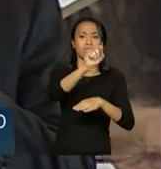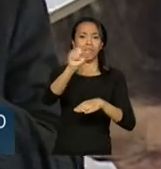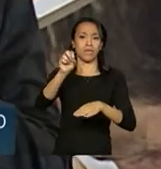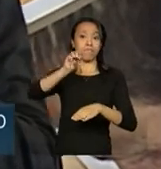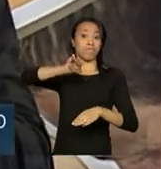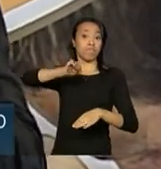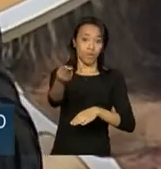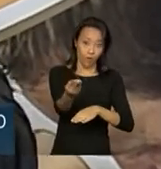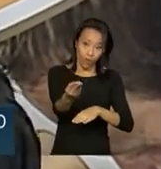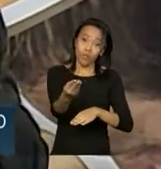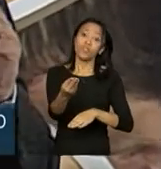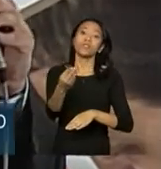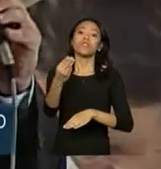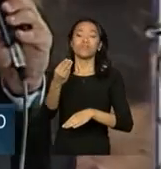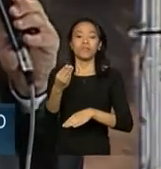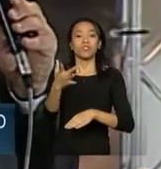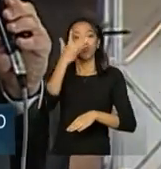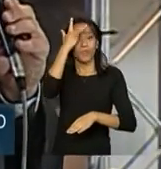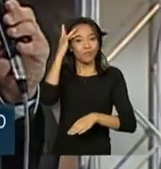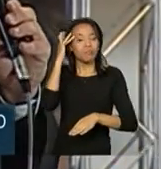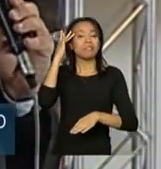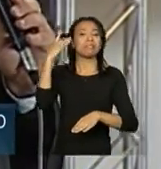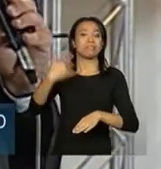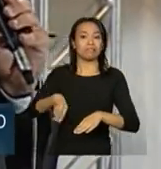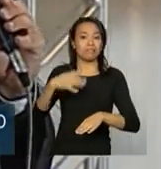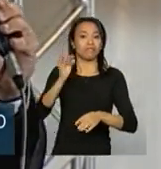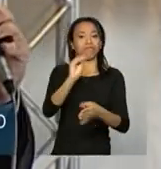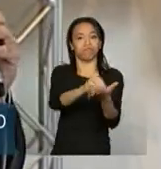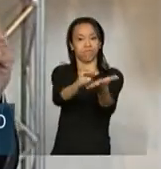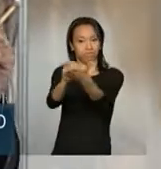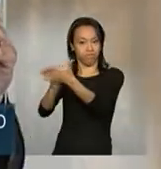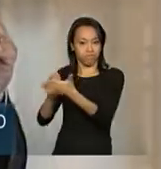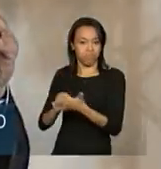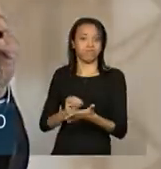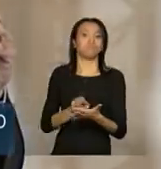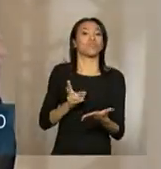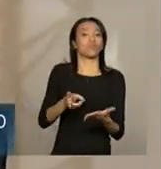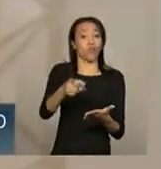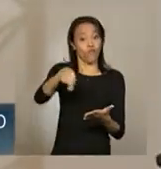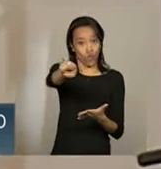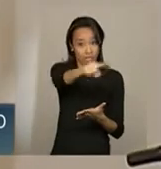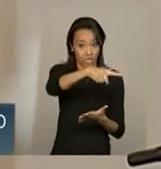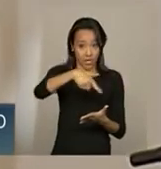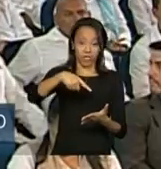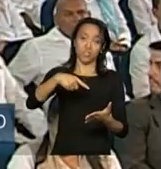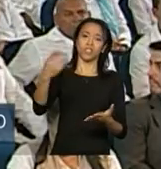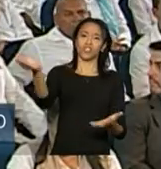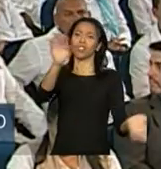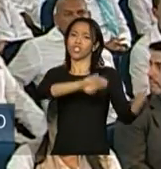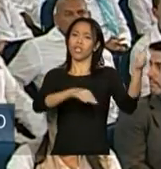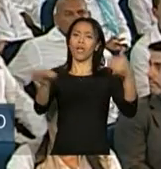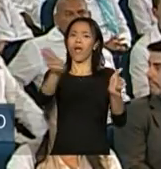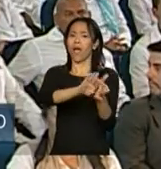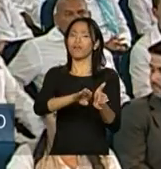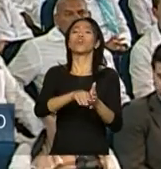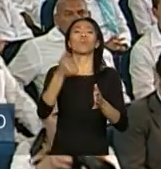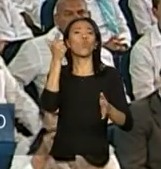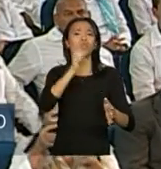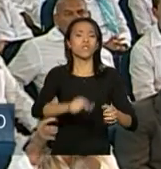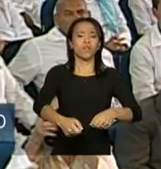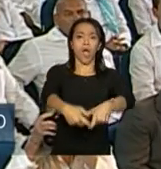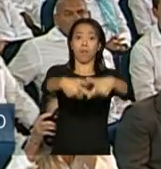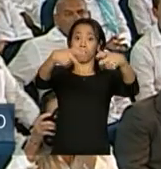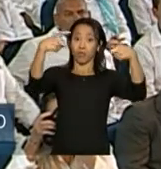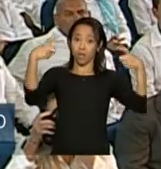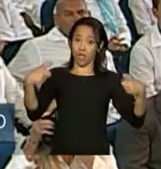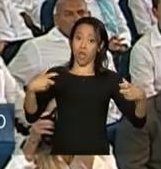que ainda mantém esse desafio. Vocês todos vieram de países que conseguiram ampliar a cobertura de